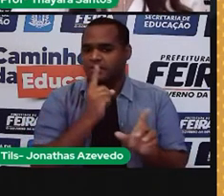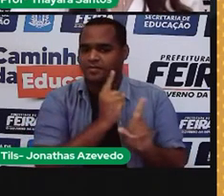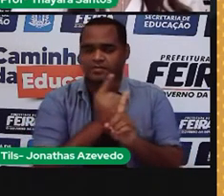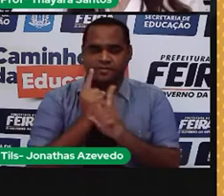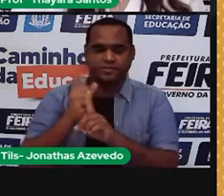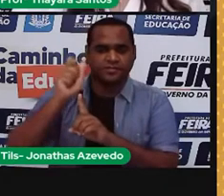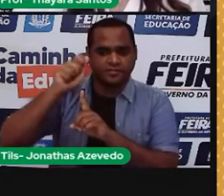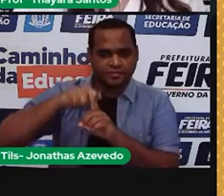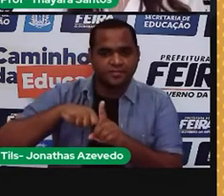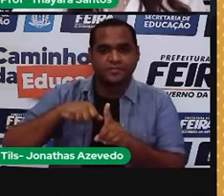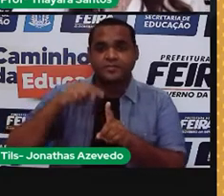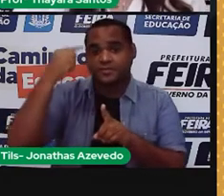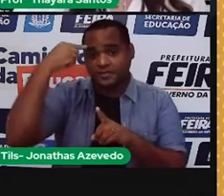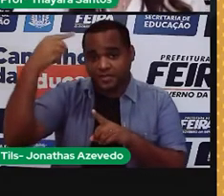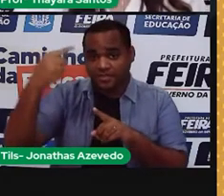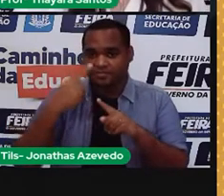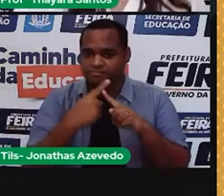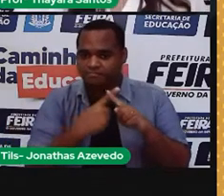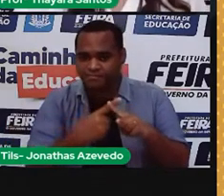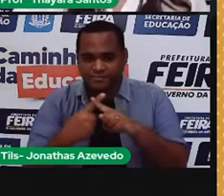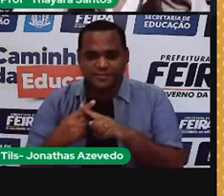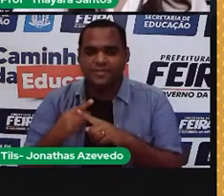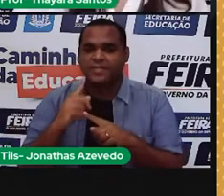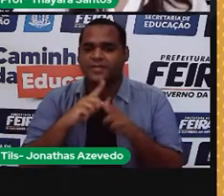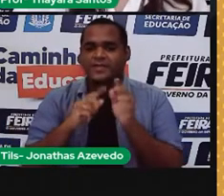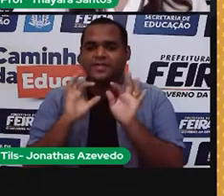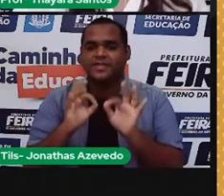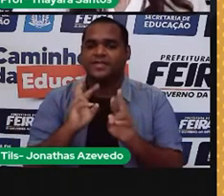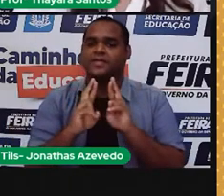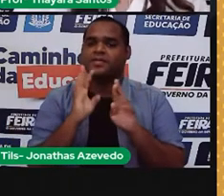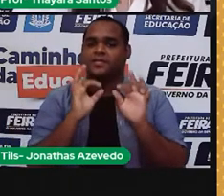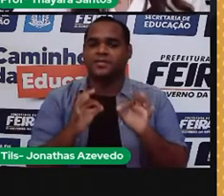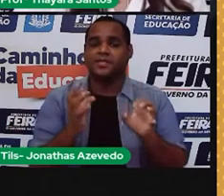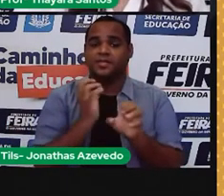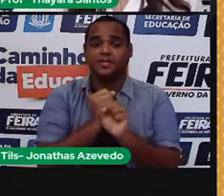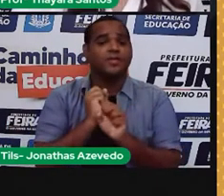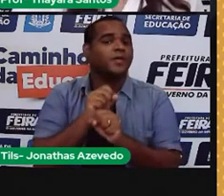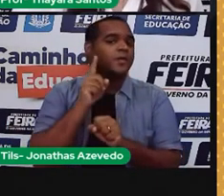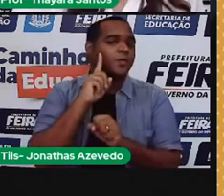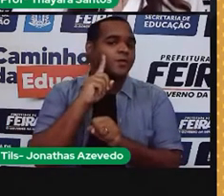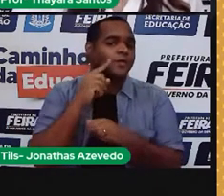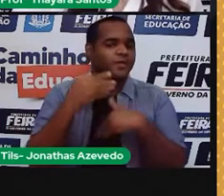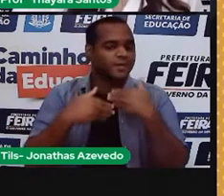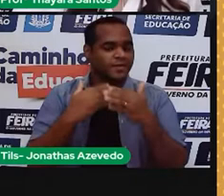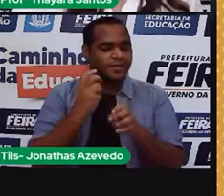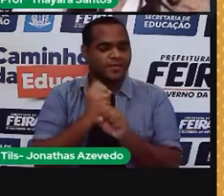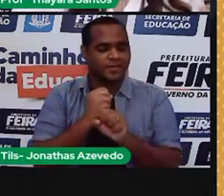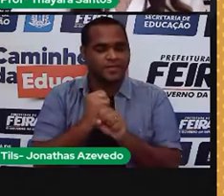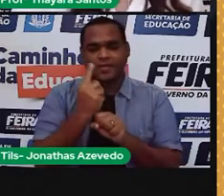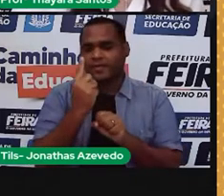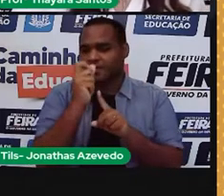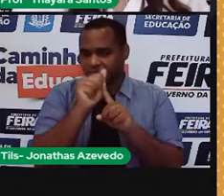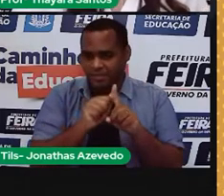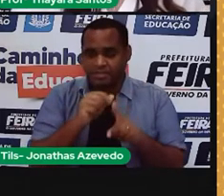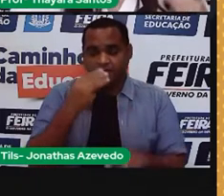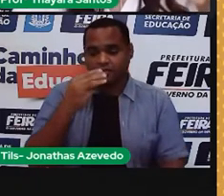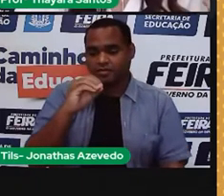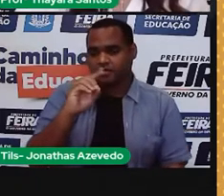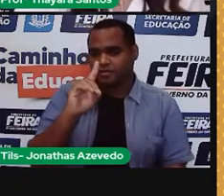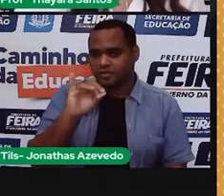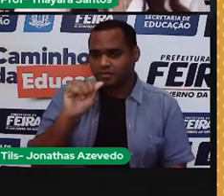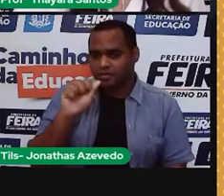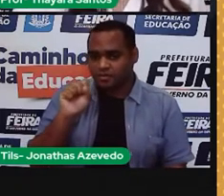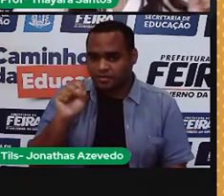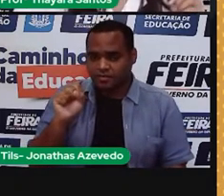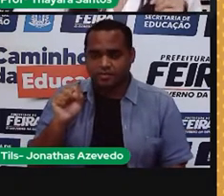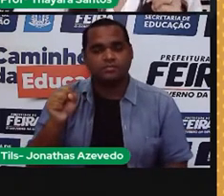mensal, a gente multiplica esse resultado pela quantidade de dias de consumo. Então, se é um mês com 30 dias, multiplica por